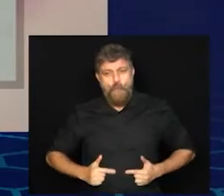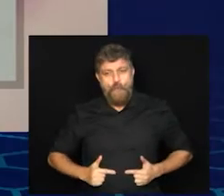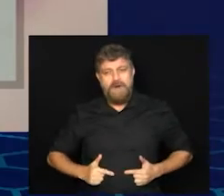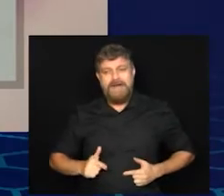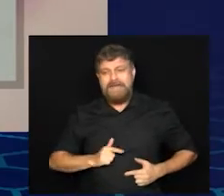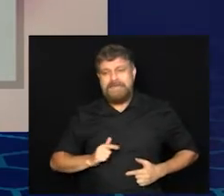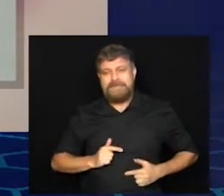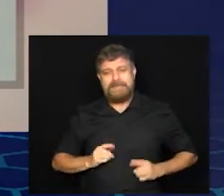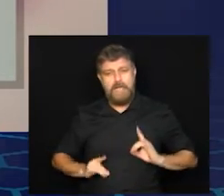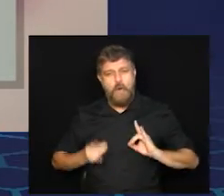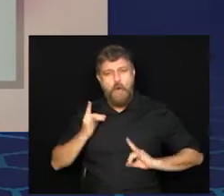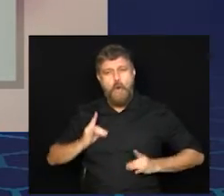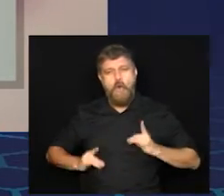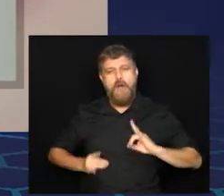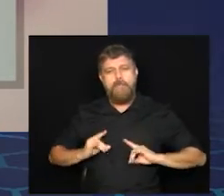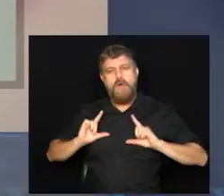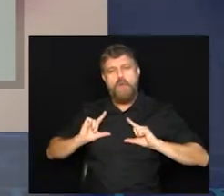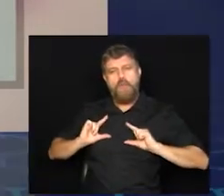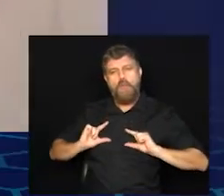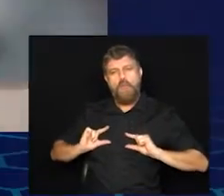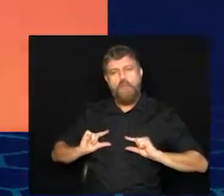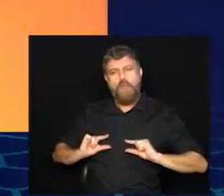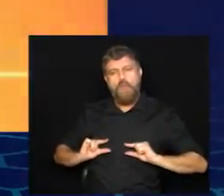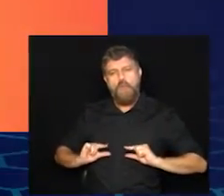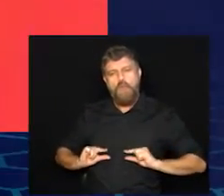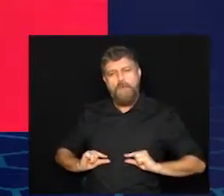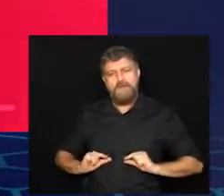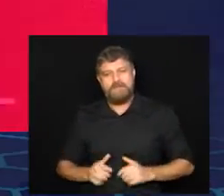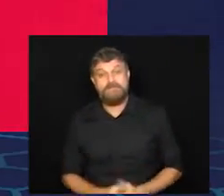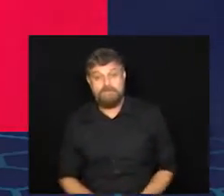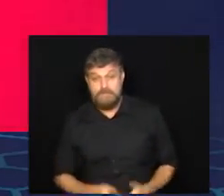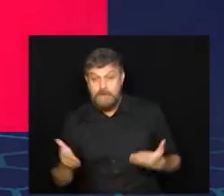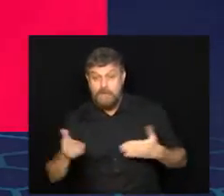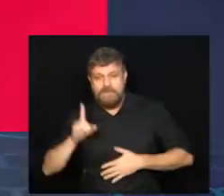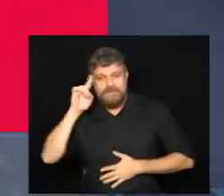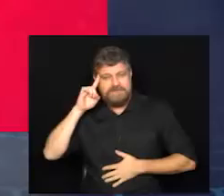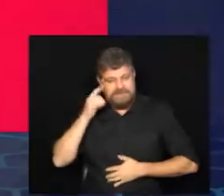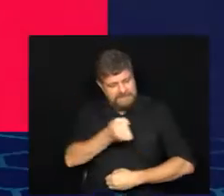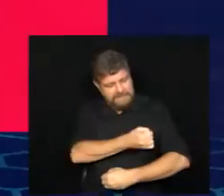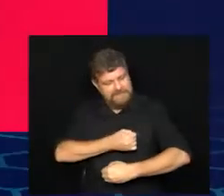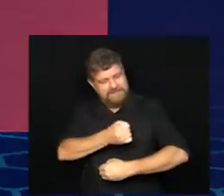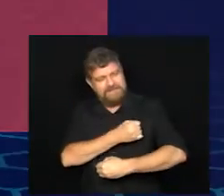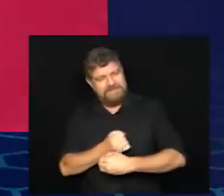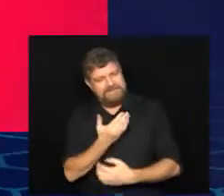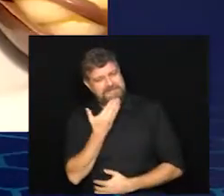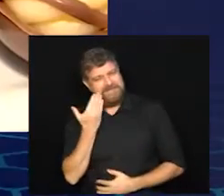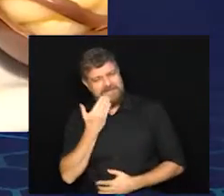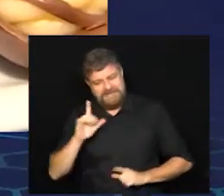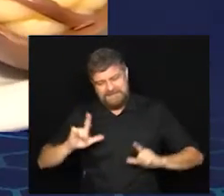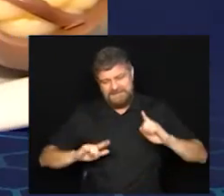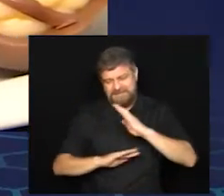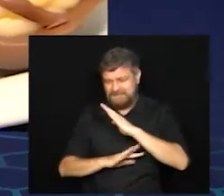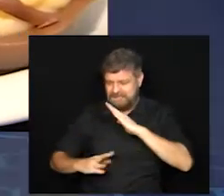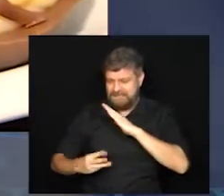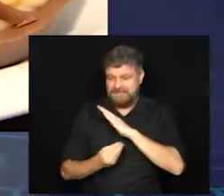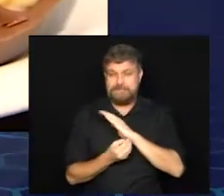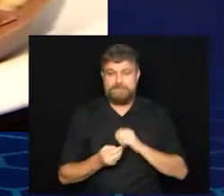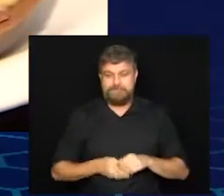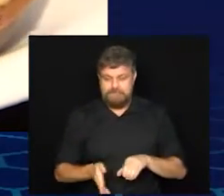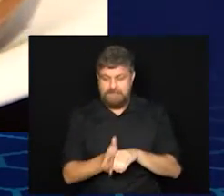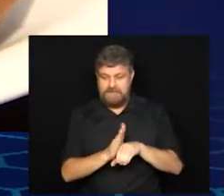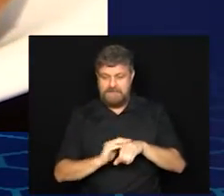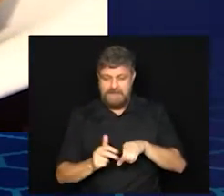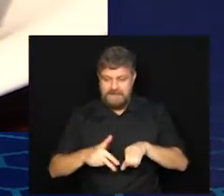tem diminuição da quantidade de hormônios. E hoje é dia de culinária no Câmara Total, a Páscoa está